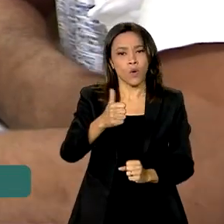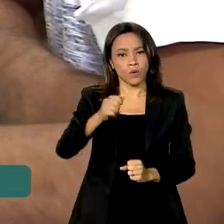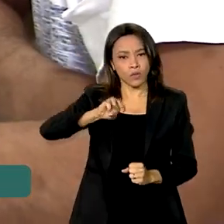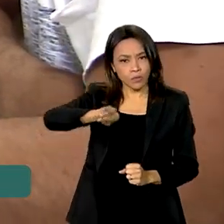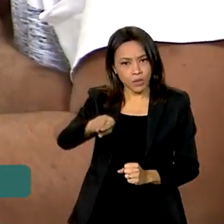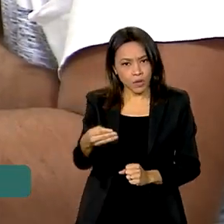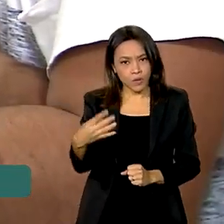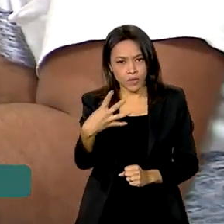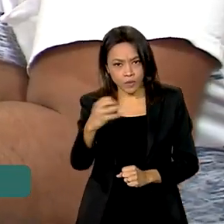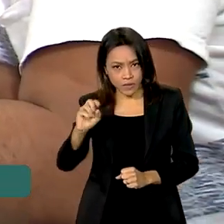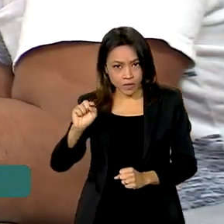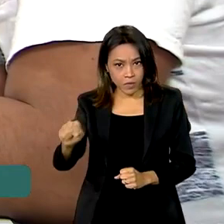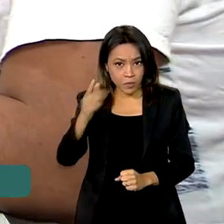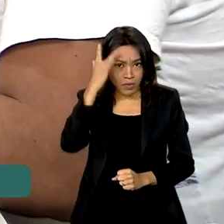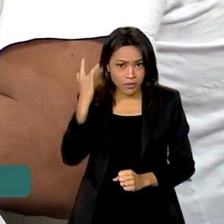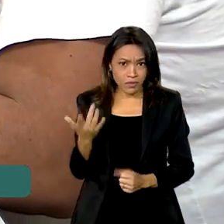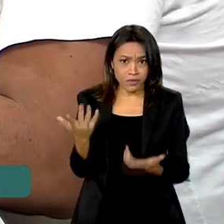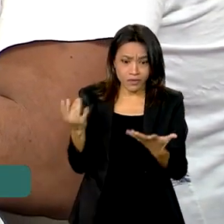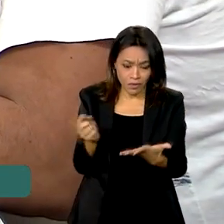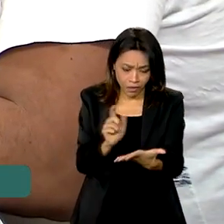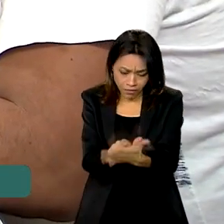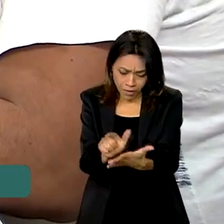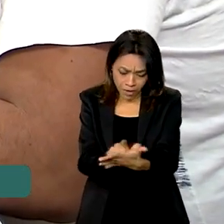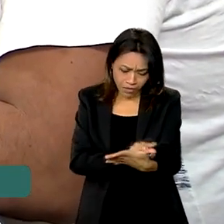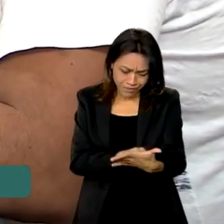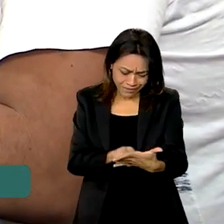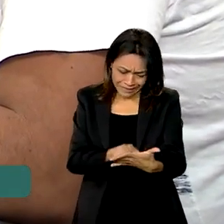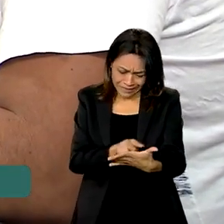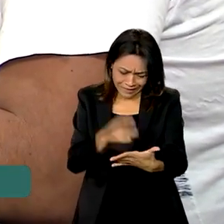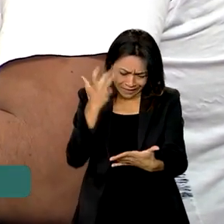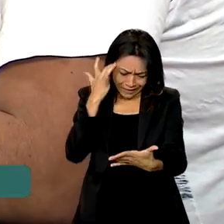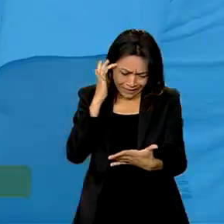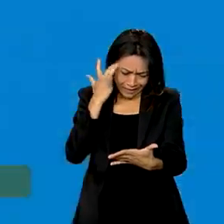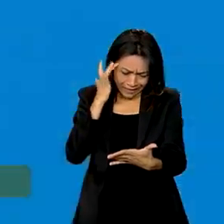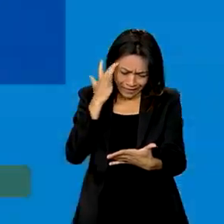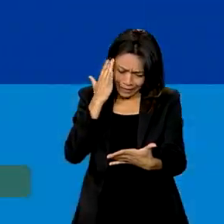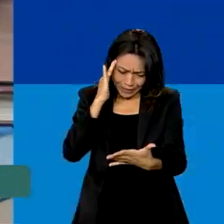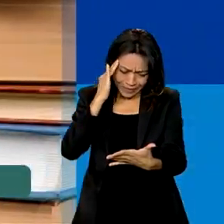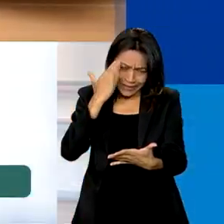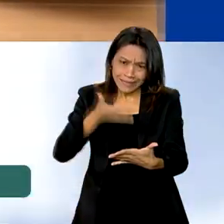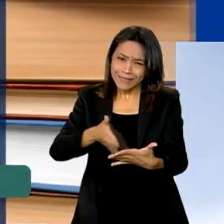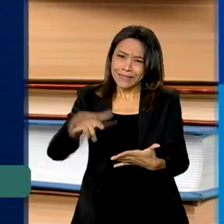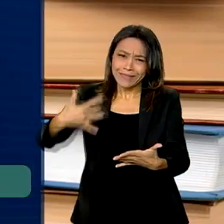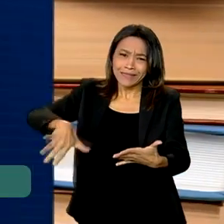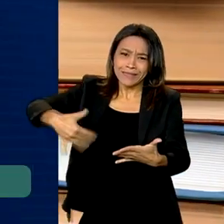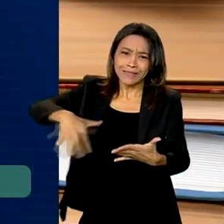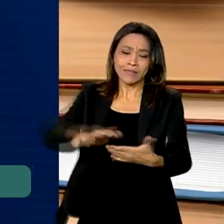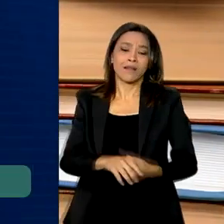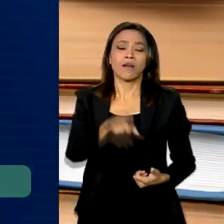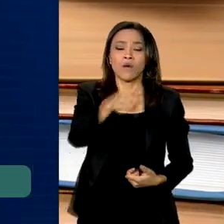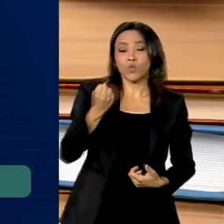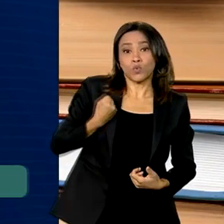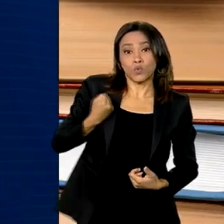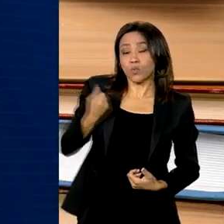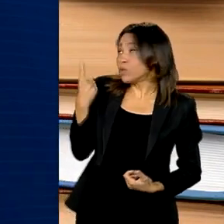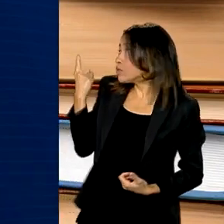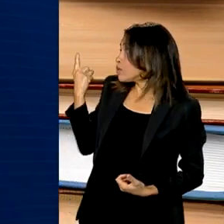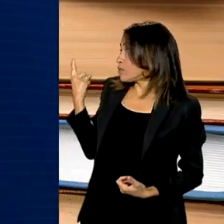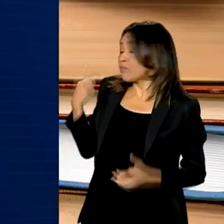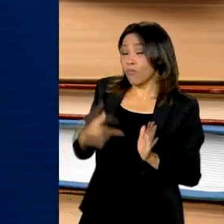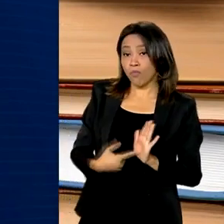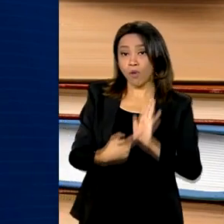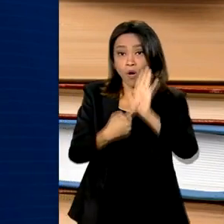pessoas para quem simples letras no papel são um grande enigma. Os números do analfabetismo revelam também a